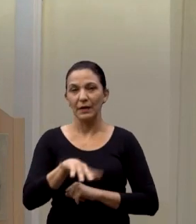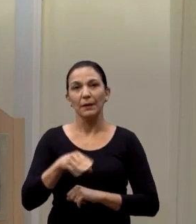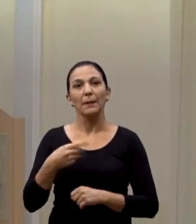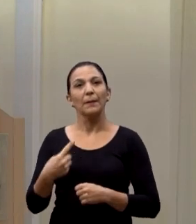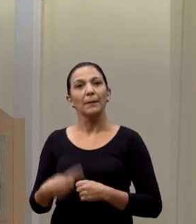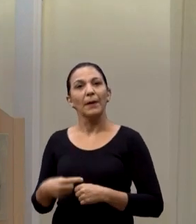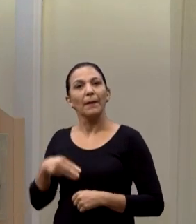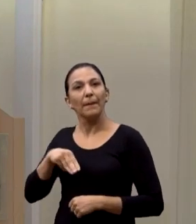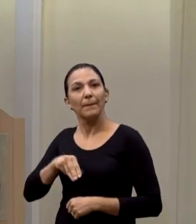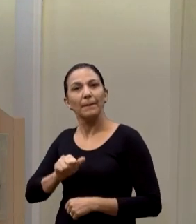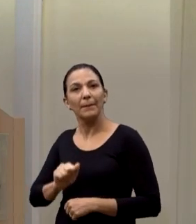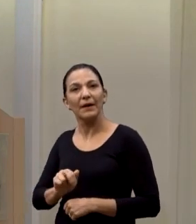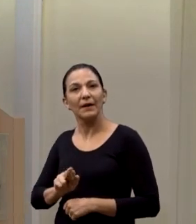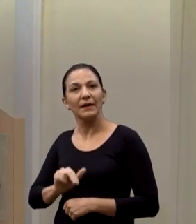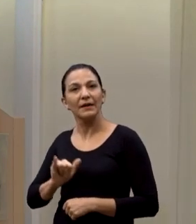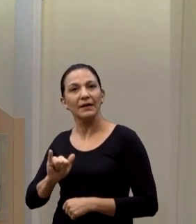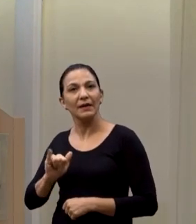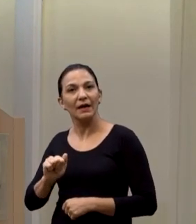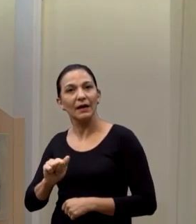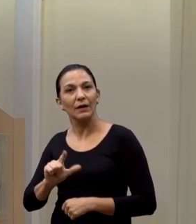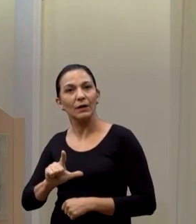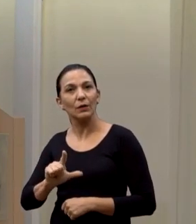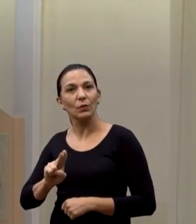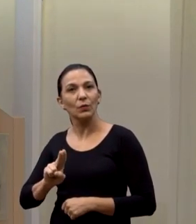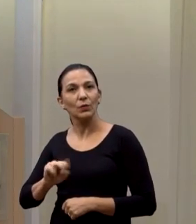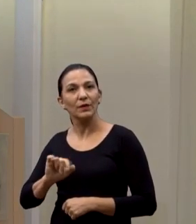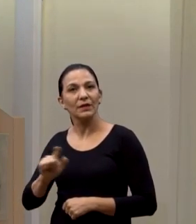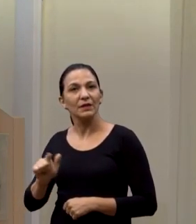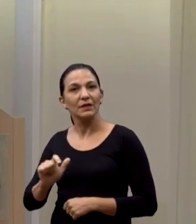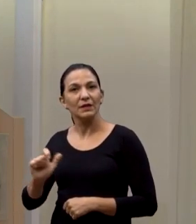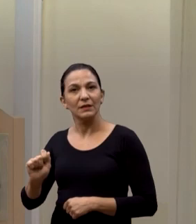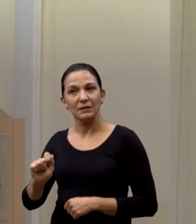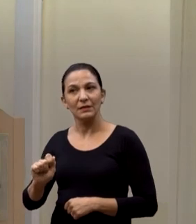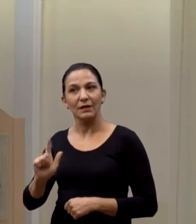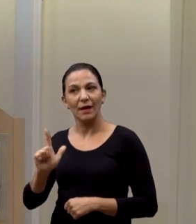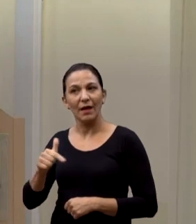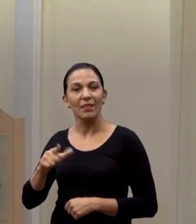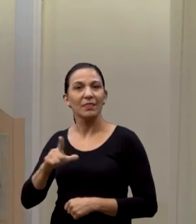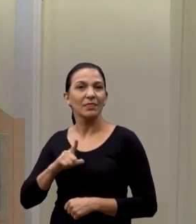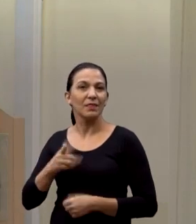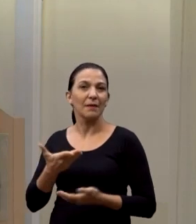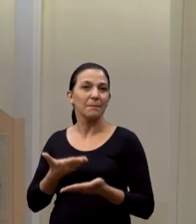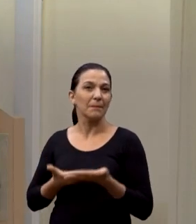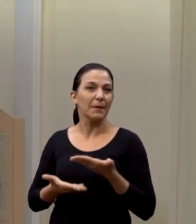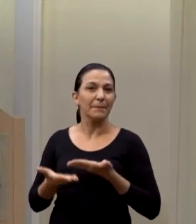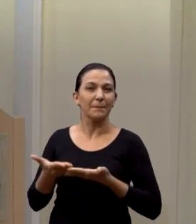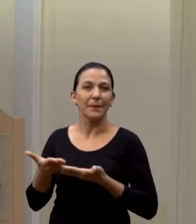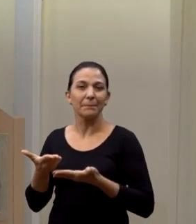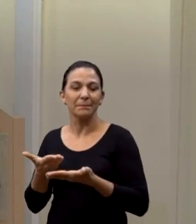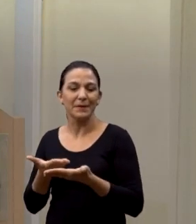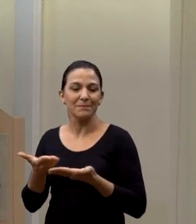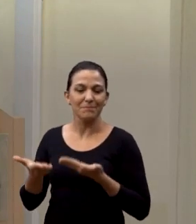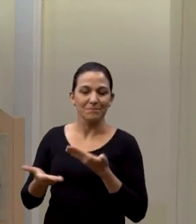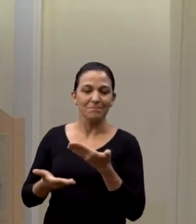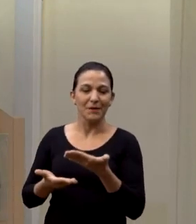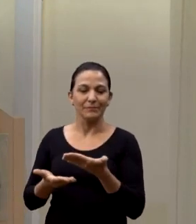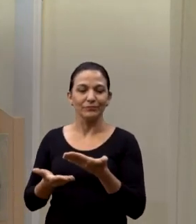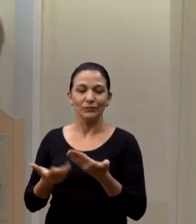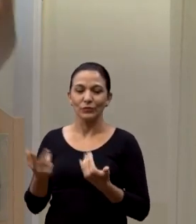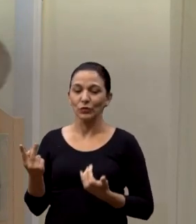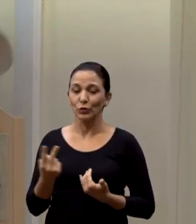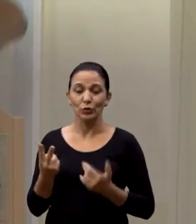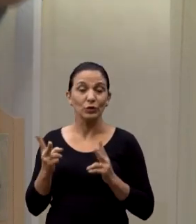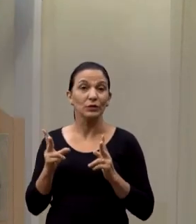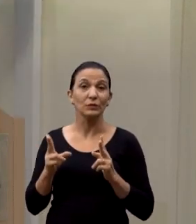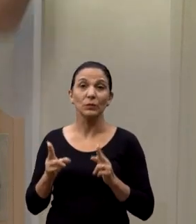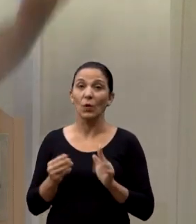Luíza III e o Marquesi é uma relação que a gente tem, eu tenho, você tem, e acho que é o que você disse. A gente